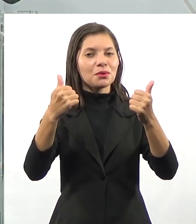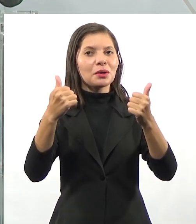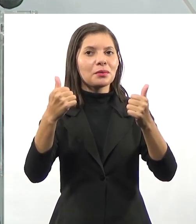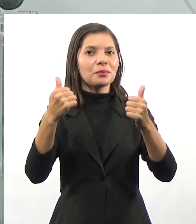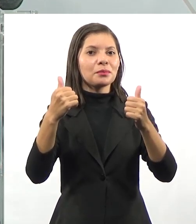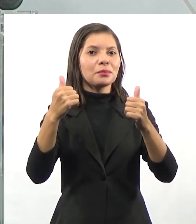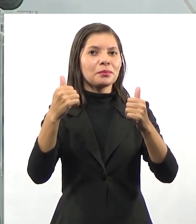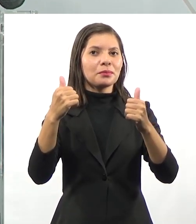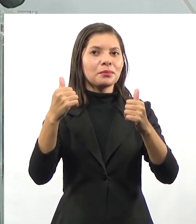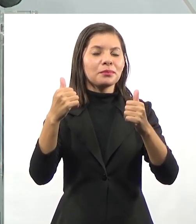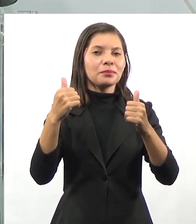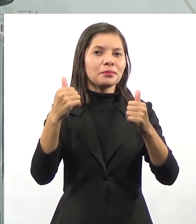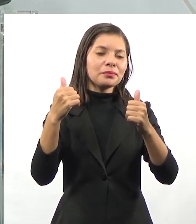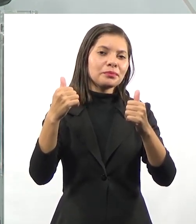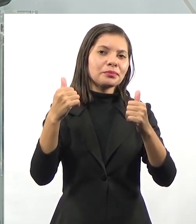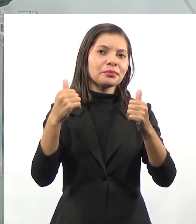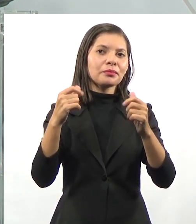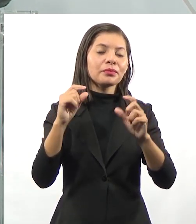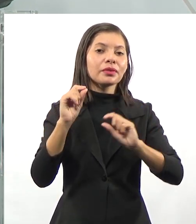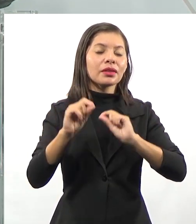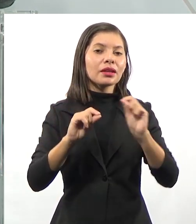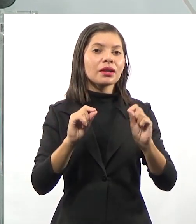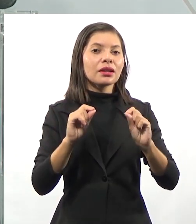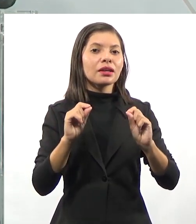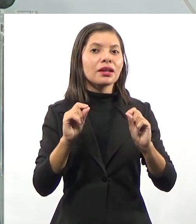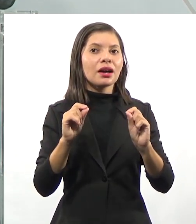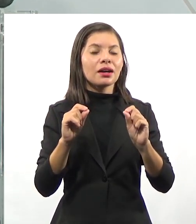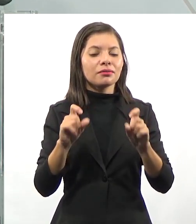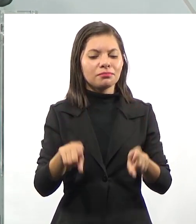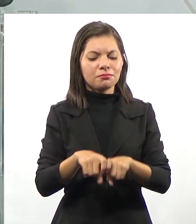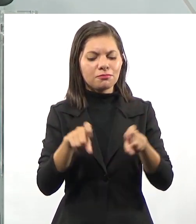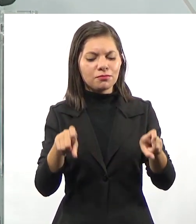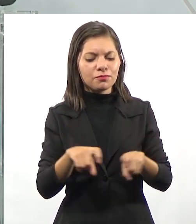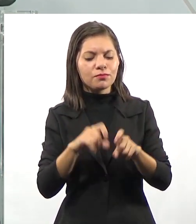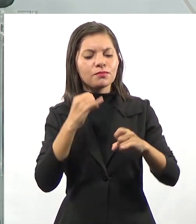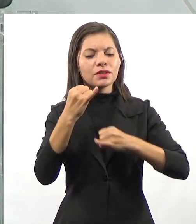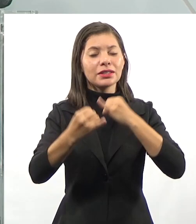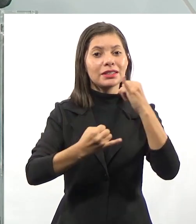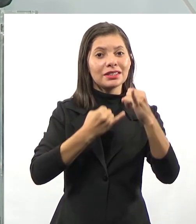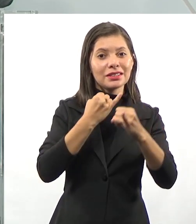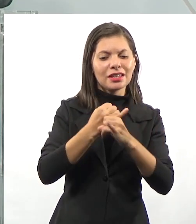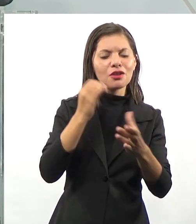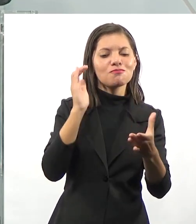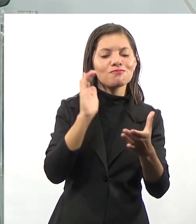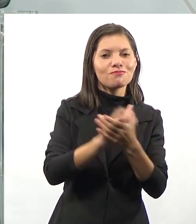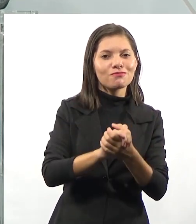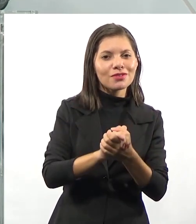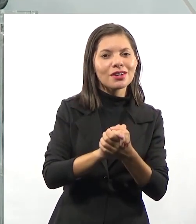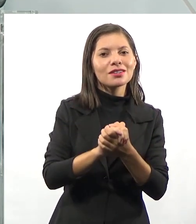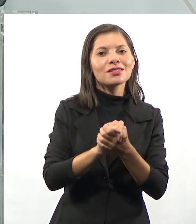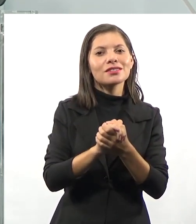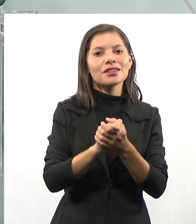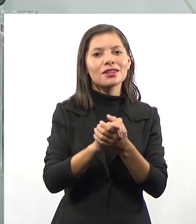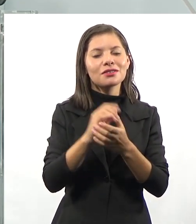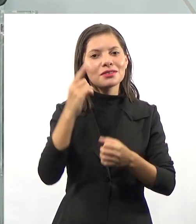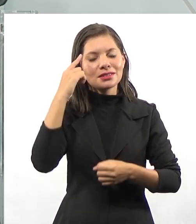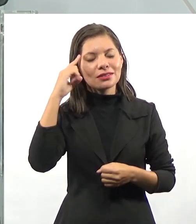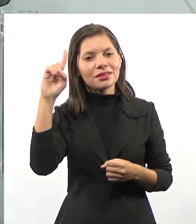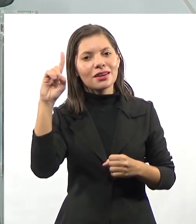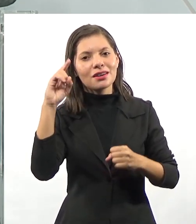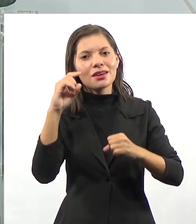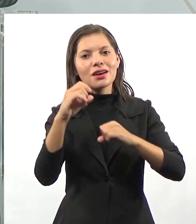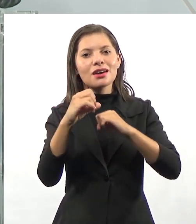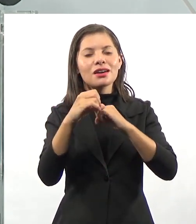mensagem do teu emissor chegue no receptor. E a informática, a internet, casa muito com essa ideia de mídia,